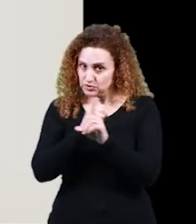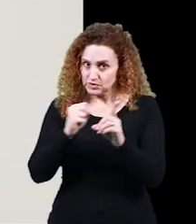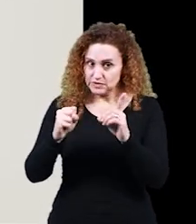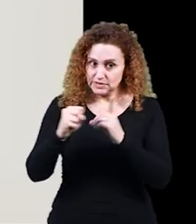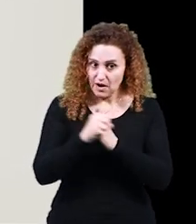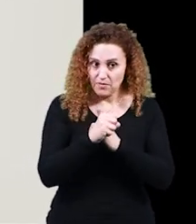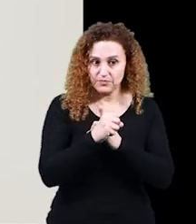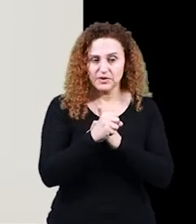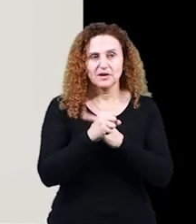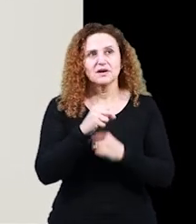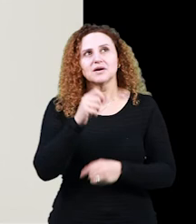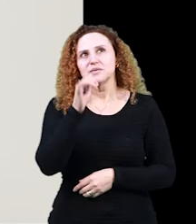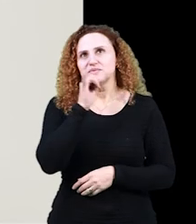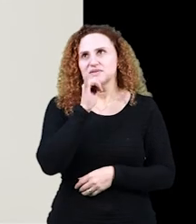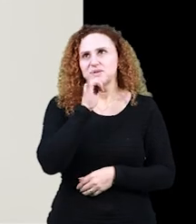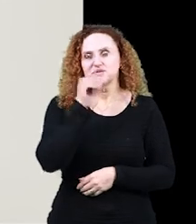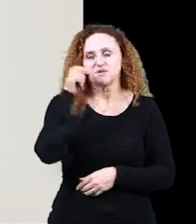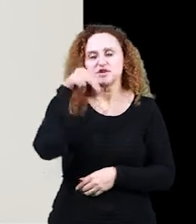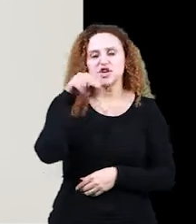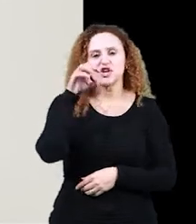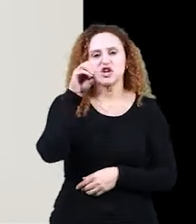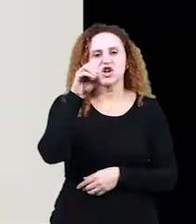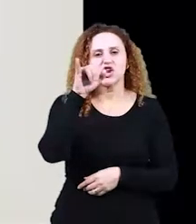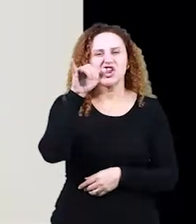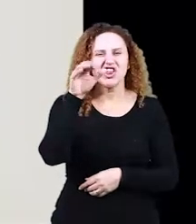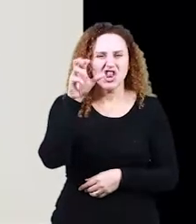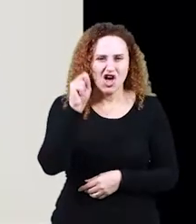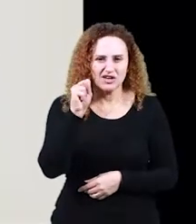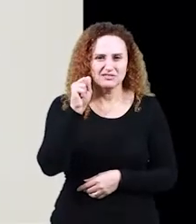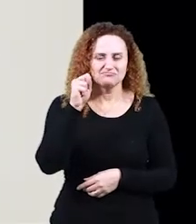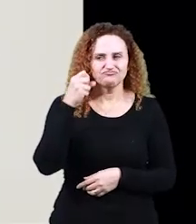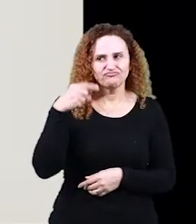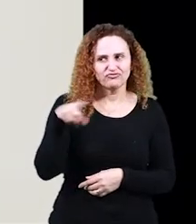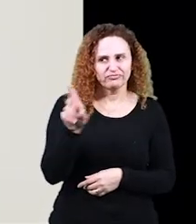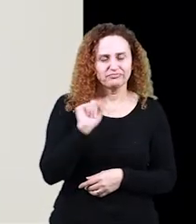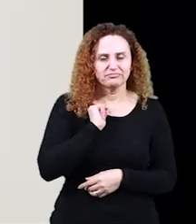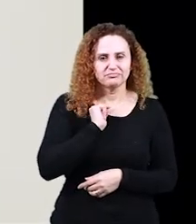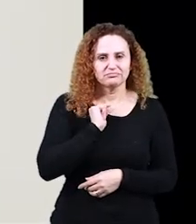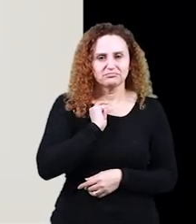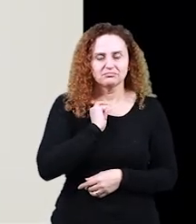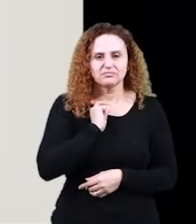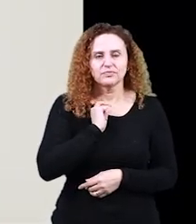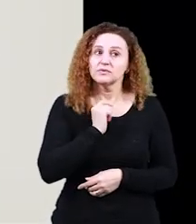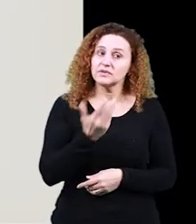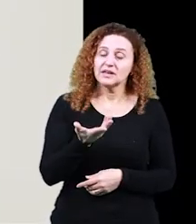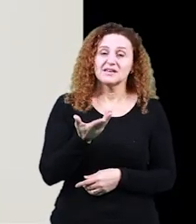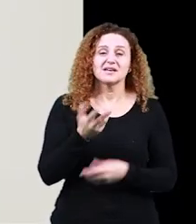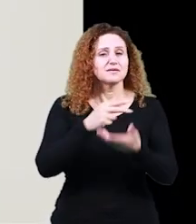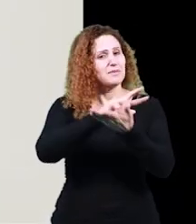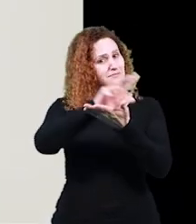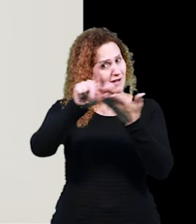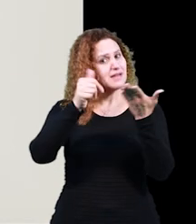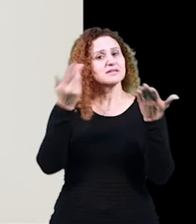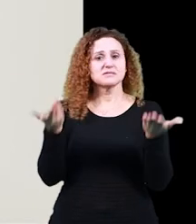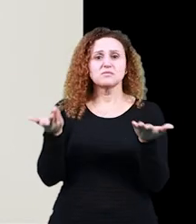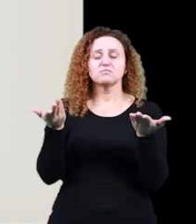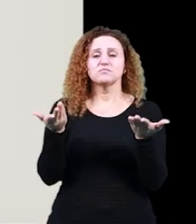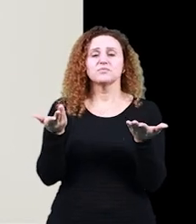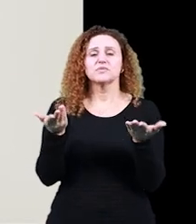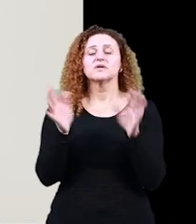aqui o clássico, nós fomos e nós fomos, né? Então, é um tipo de variação